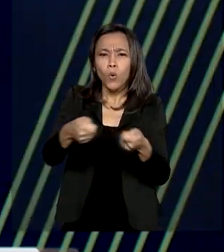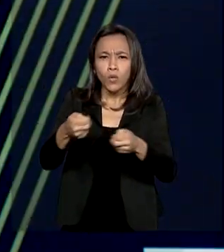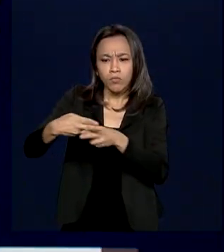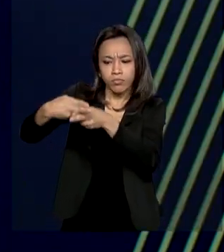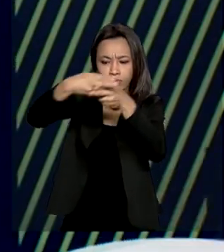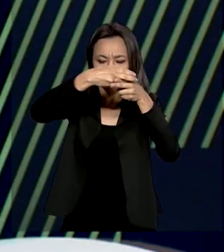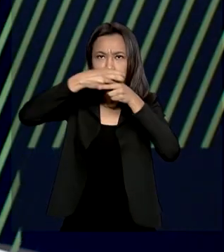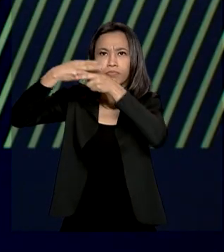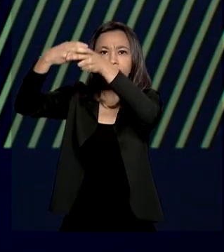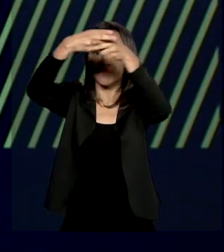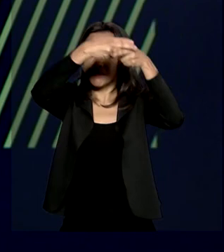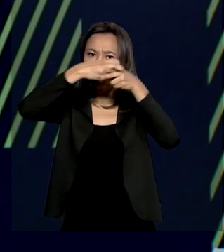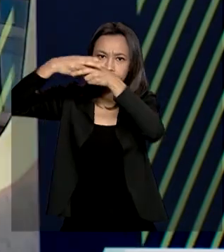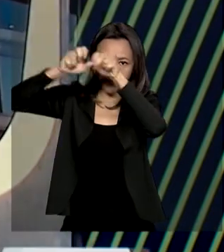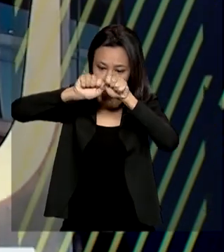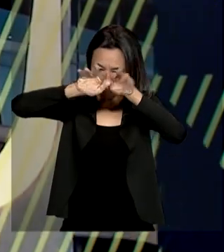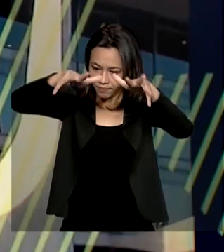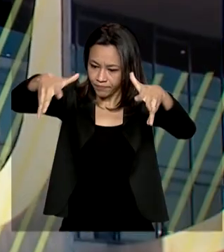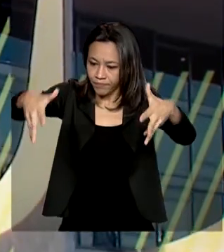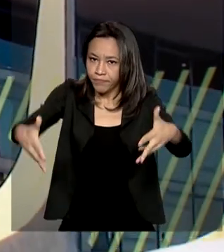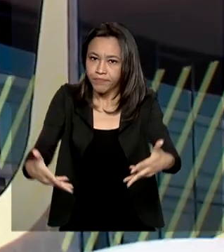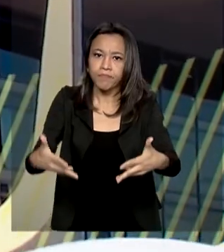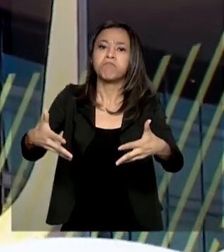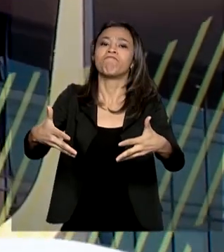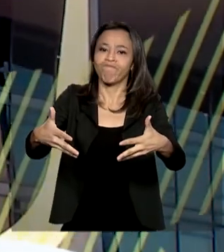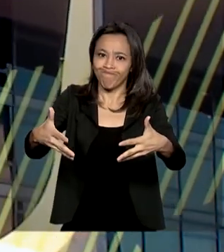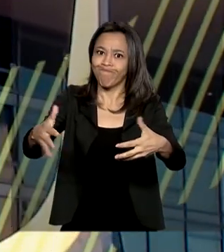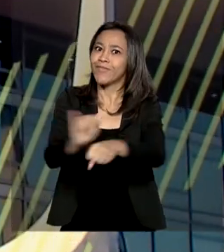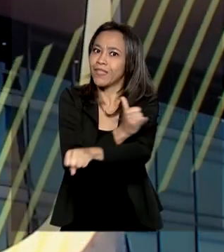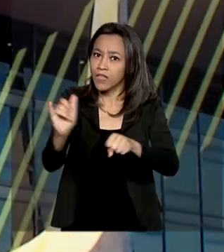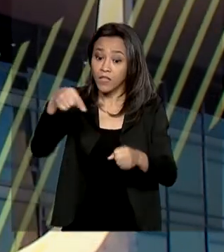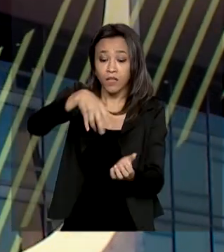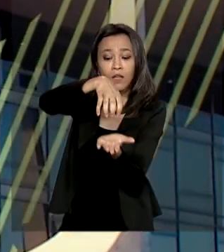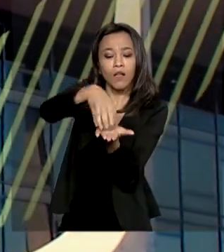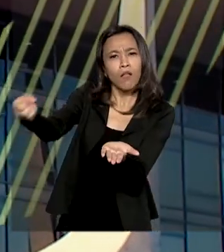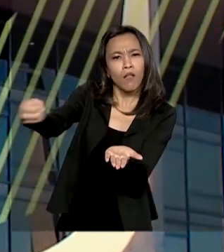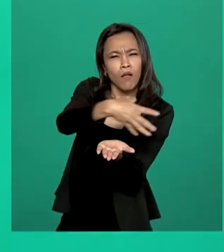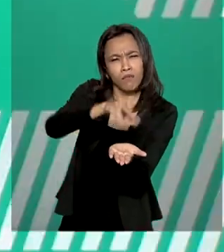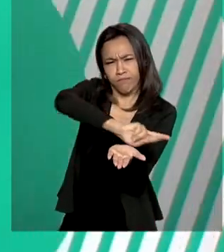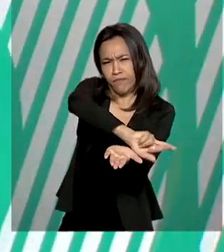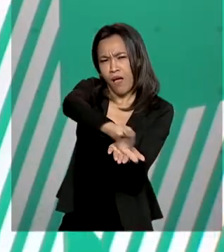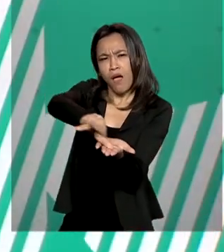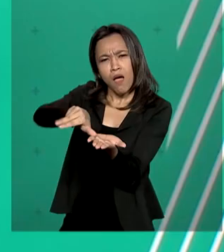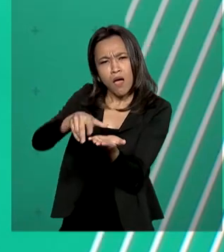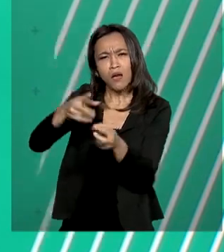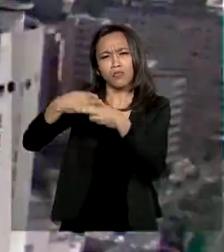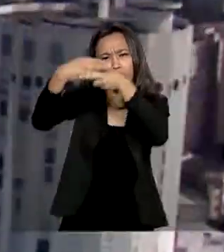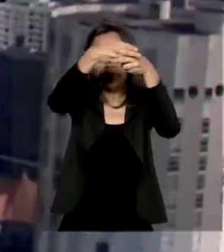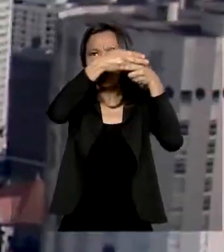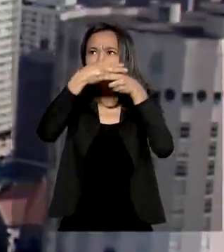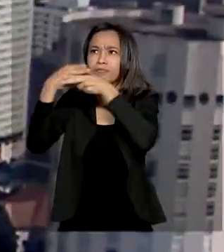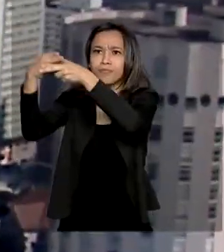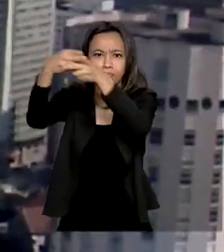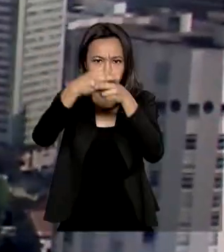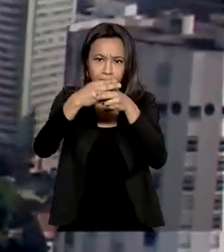Geoestacionários de Defesa e Comunicações Estratégicas, o novo centro vai poder atender a diversos satélites geoestacionários e